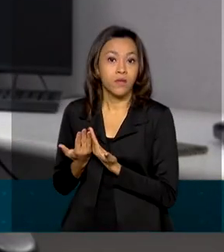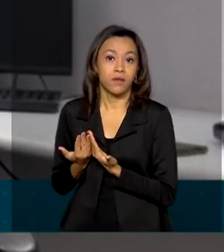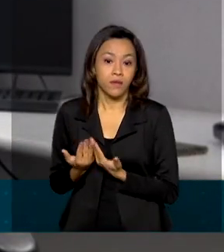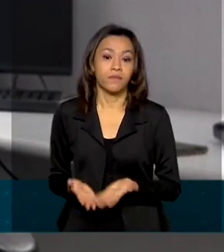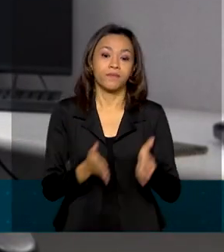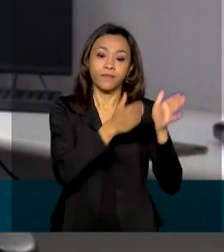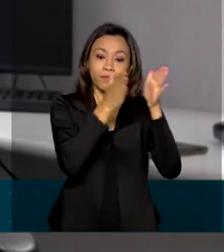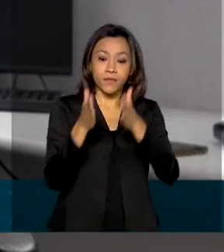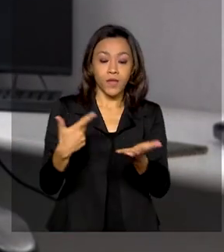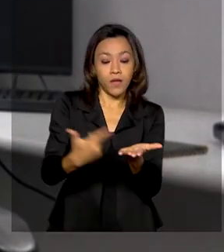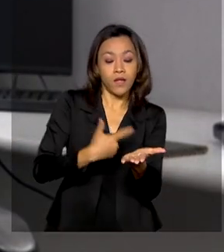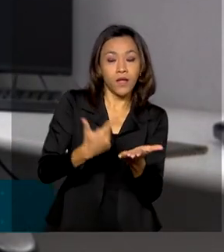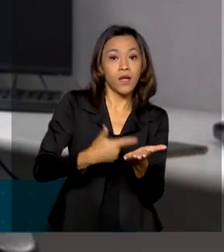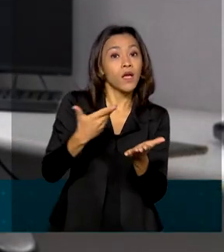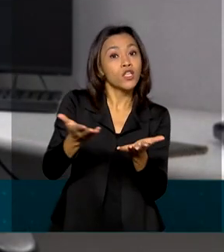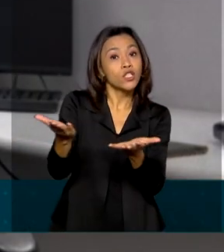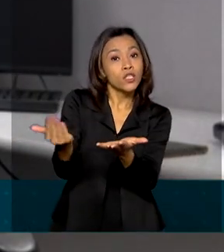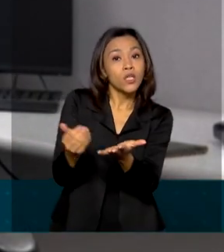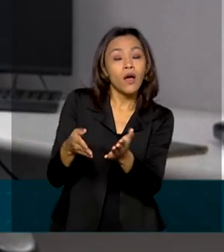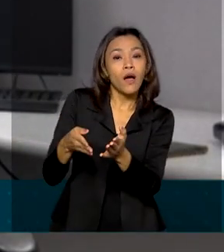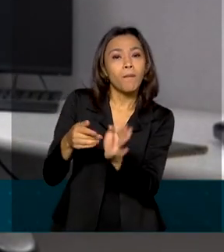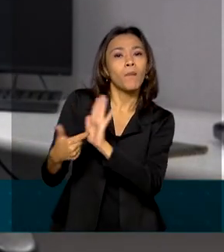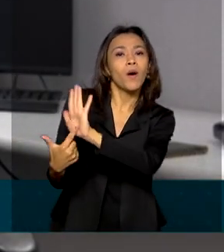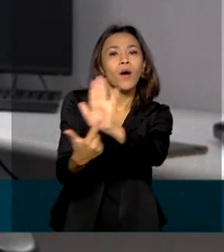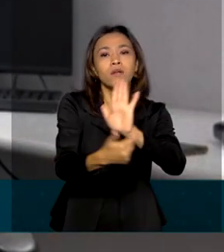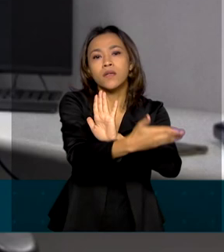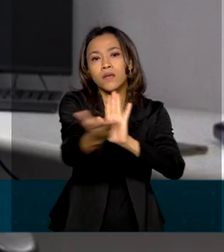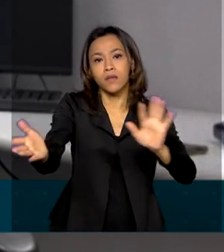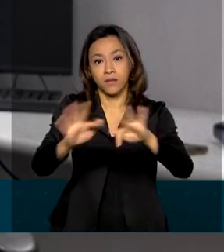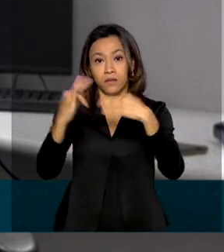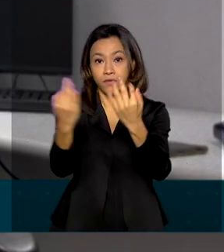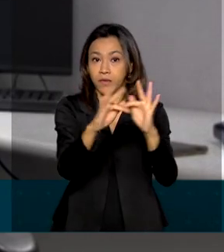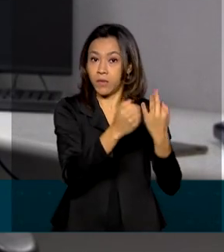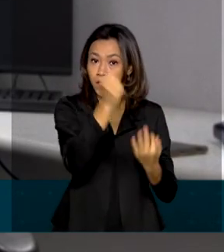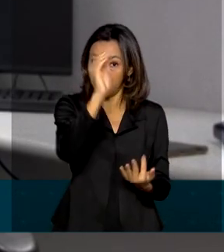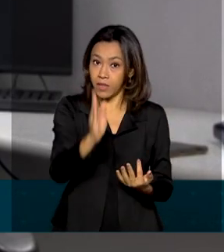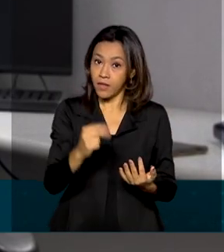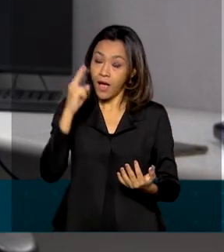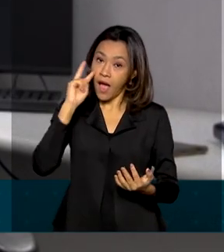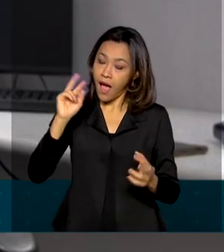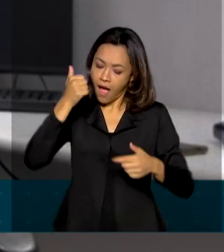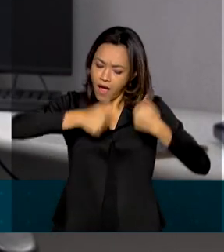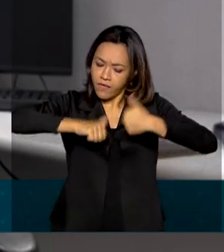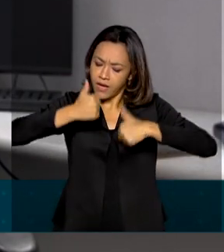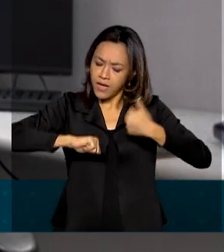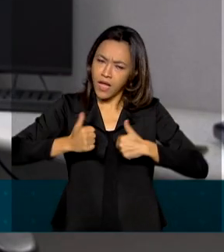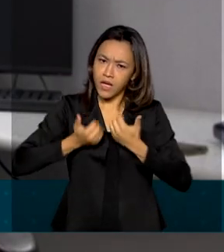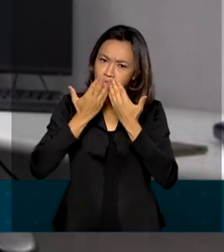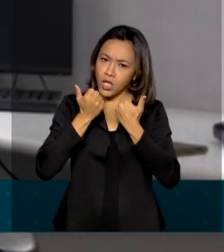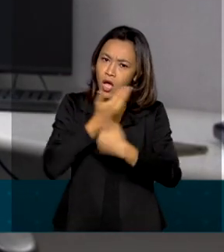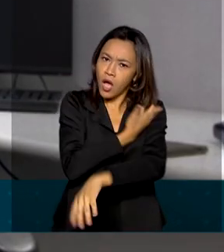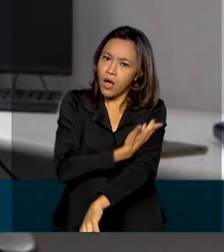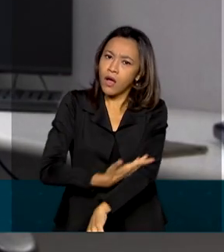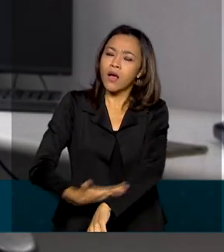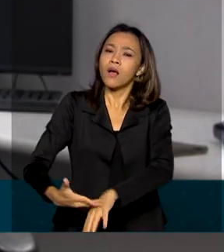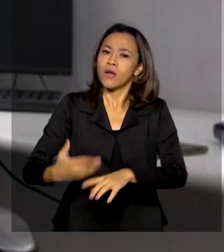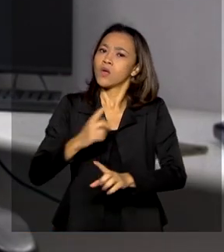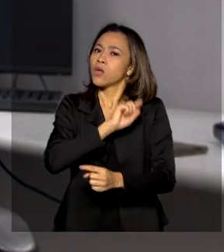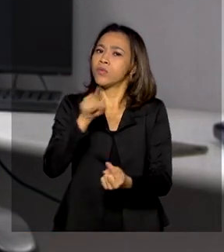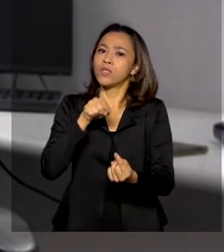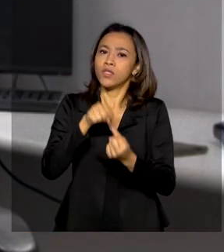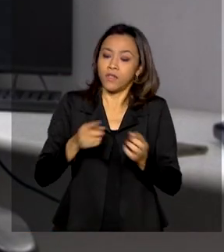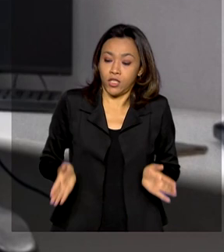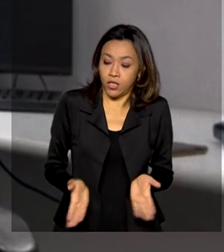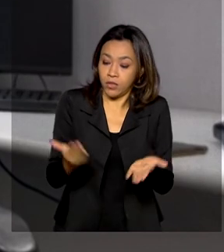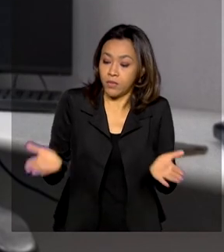convida as famílias brasileiras a reverem suas práticas alimentares e a adotarem uma alimentação adequada e saudável para estimular essa